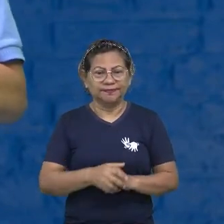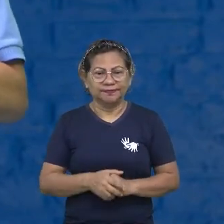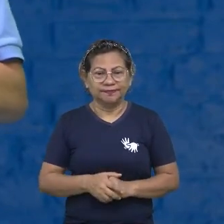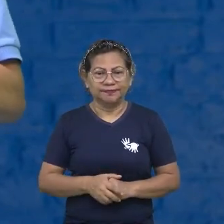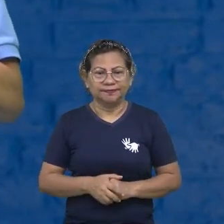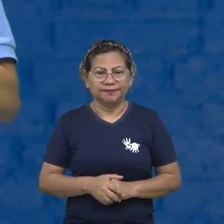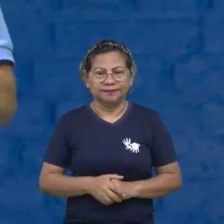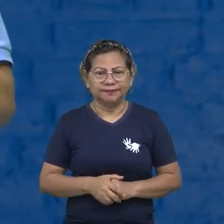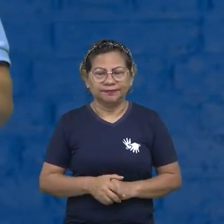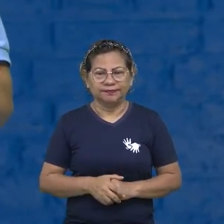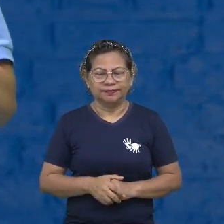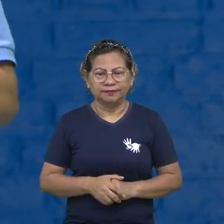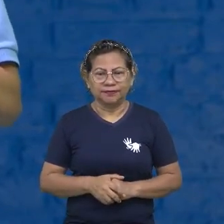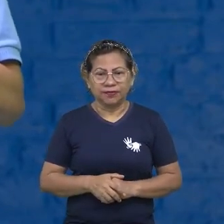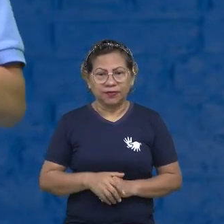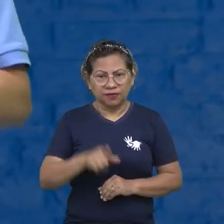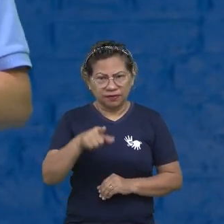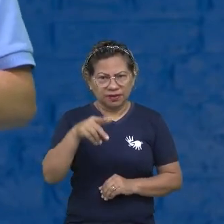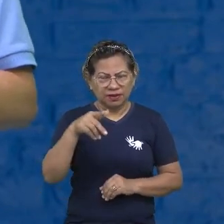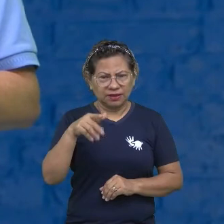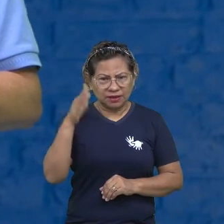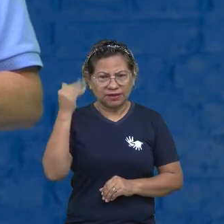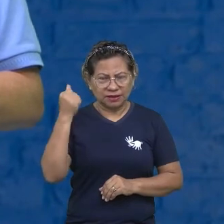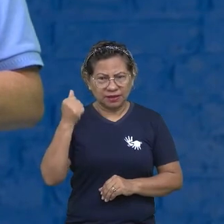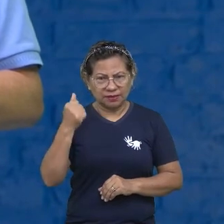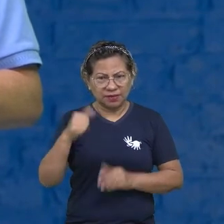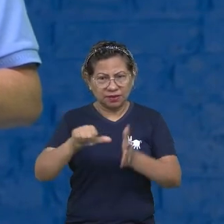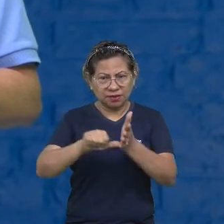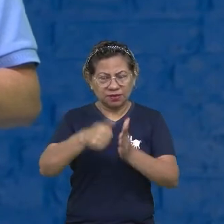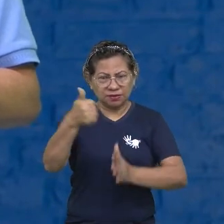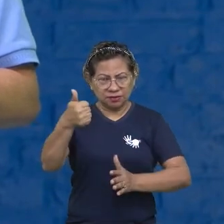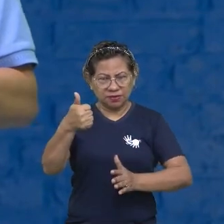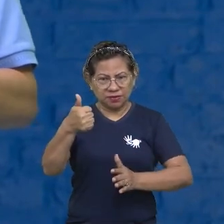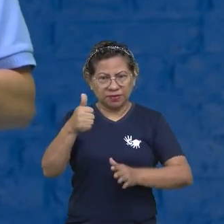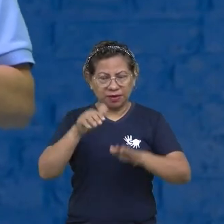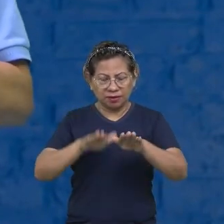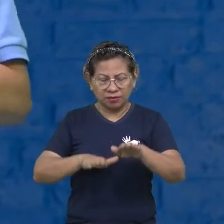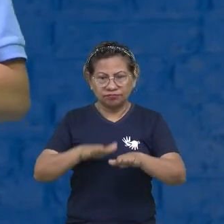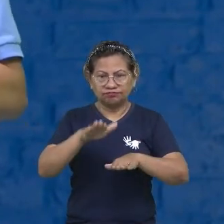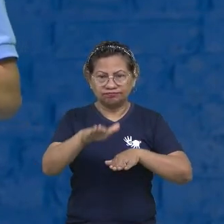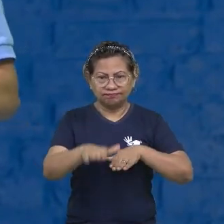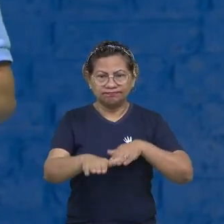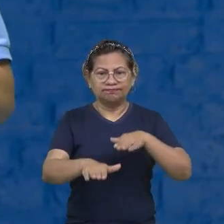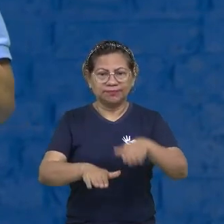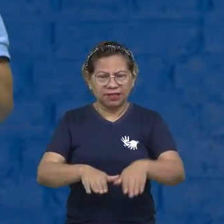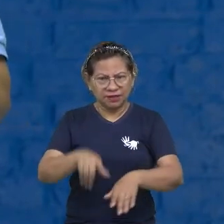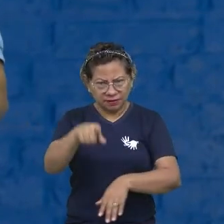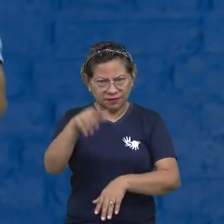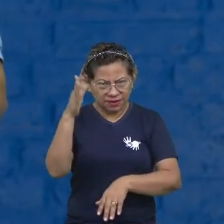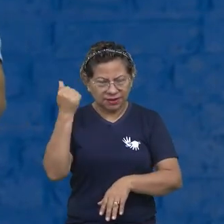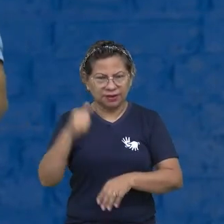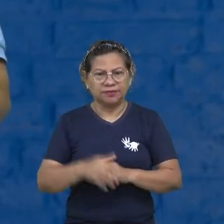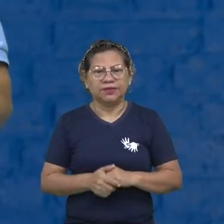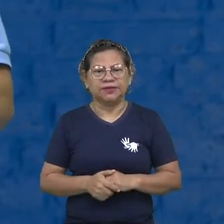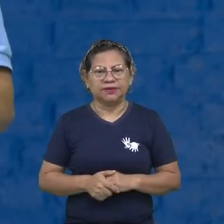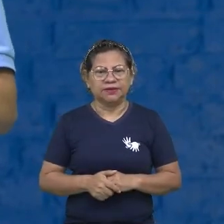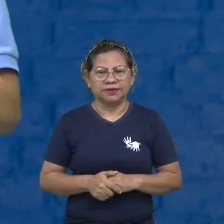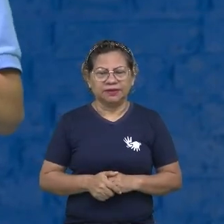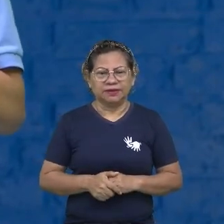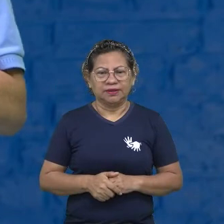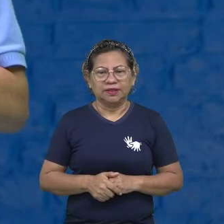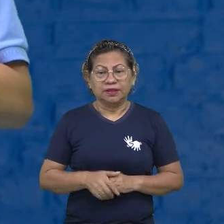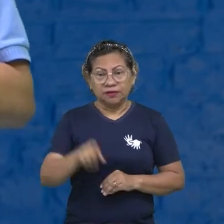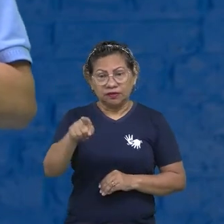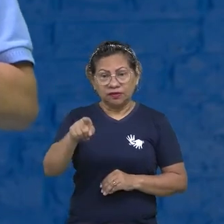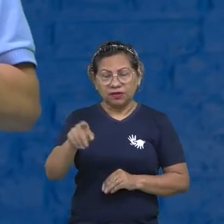seguinte. Você sabe qual será o seu primeiro passo? Você sabe? Uma dica para quem ainda não